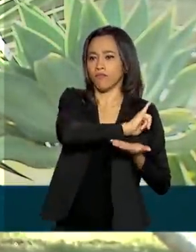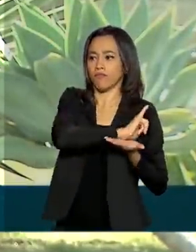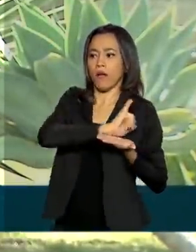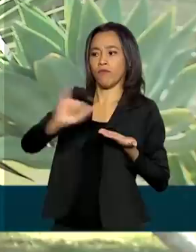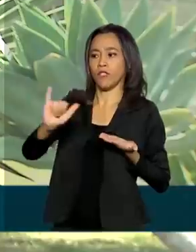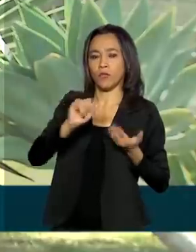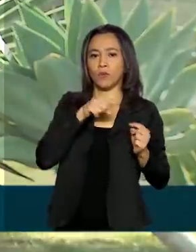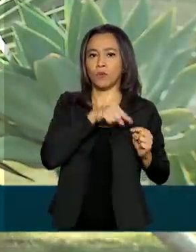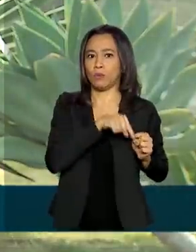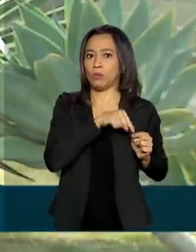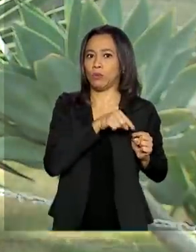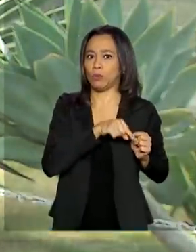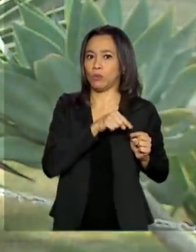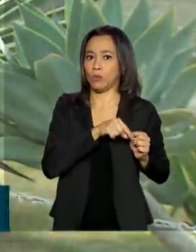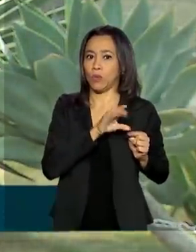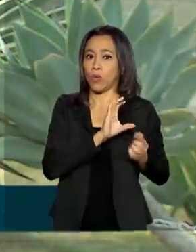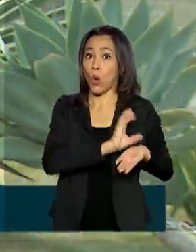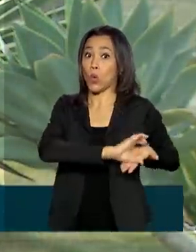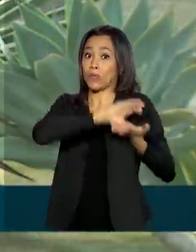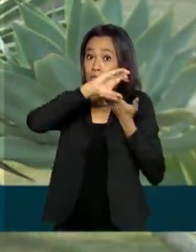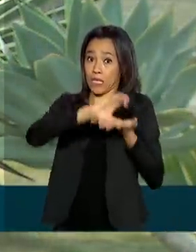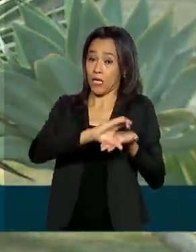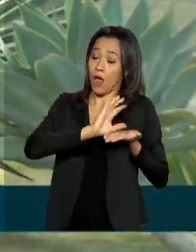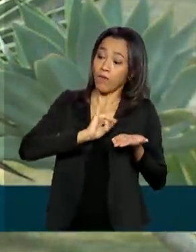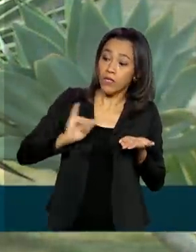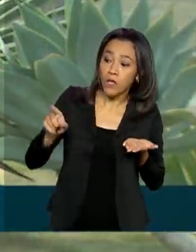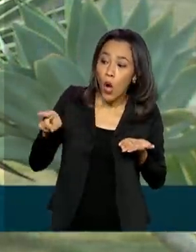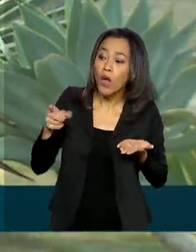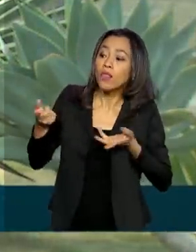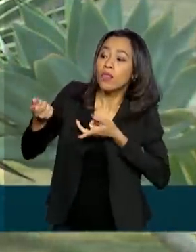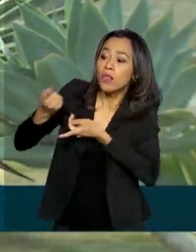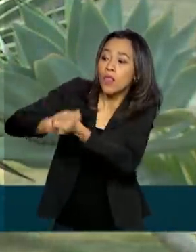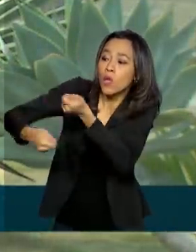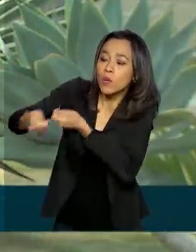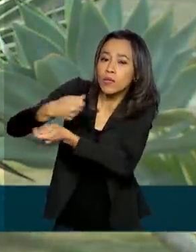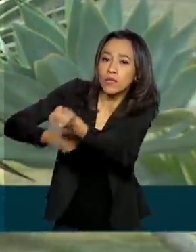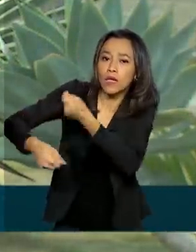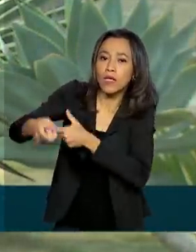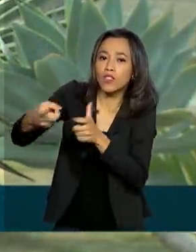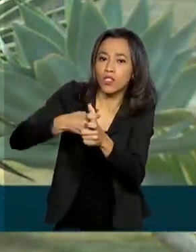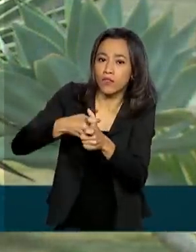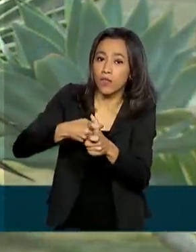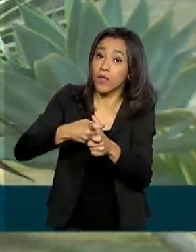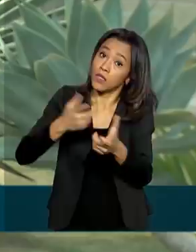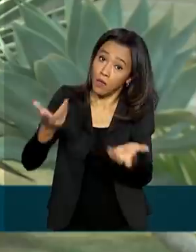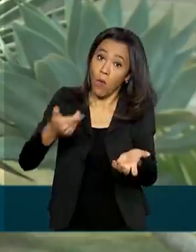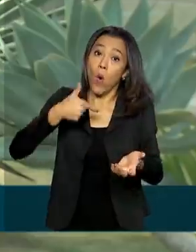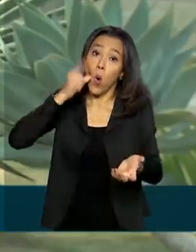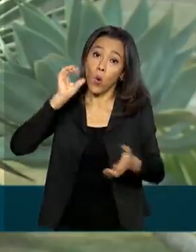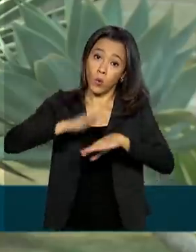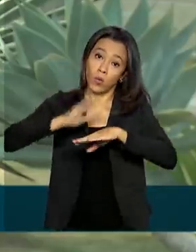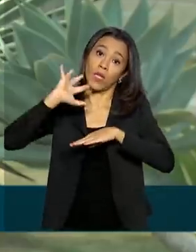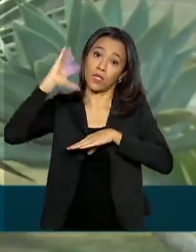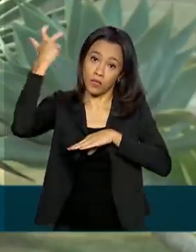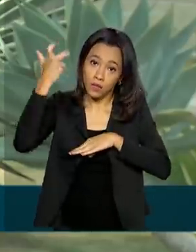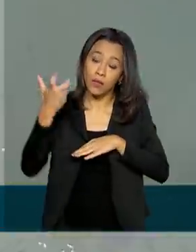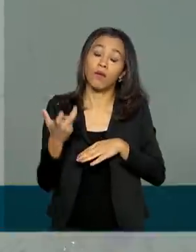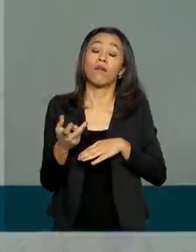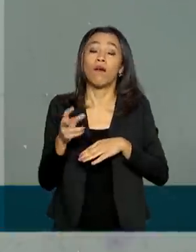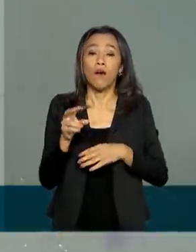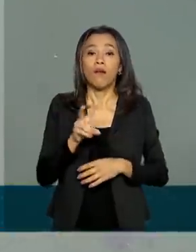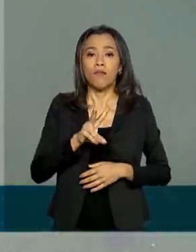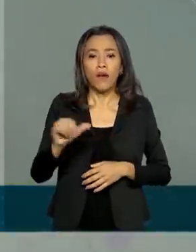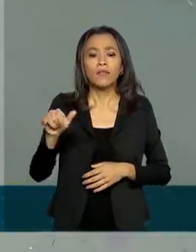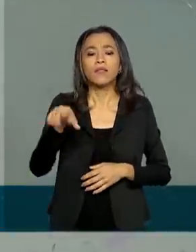abril autorização para renegociarem essas dívidas. A diferença agora com a decisão tomada ontem é que nessa renegociação deve ser